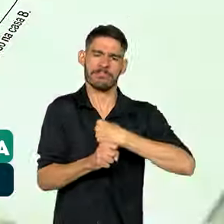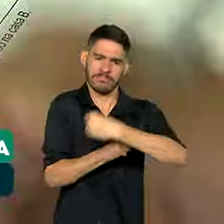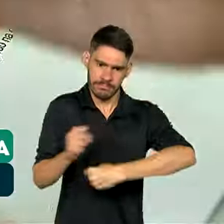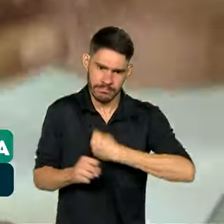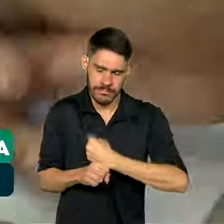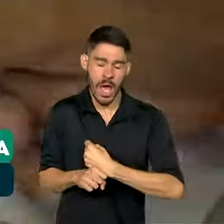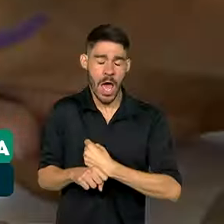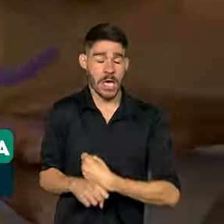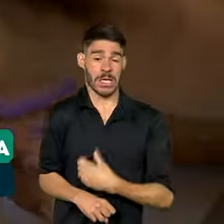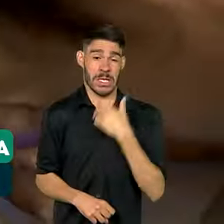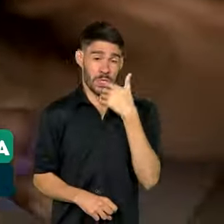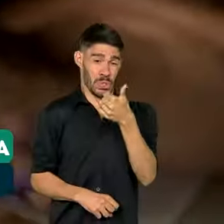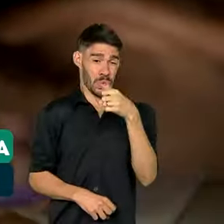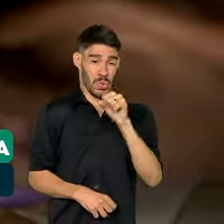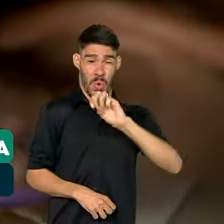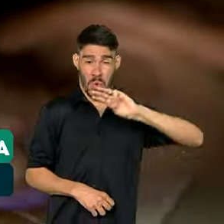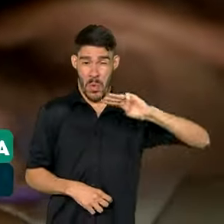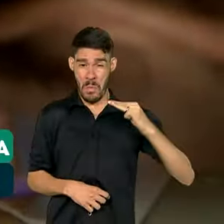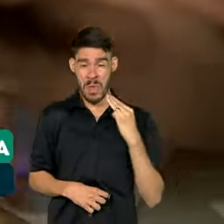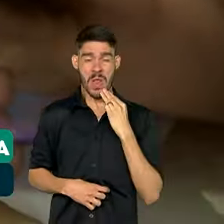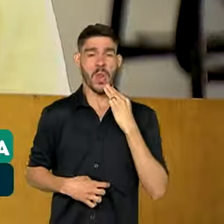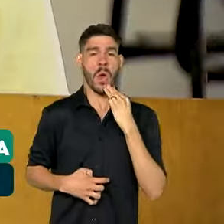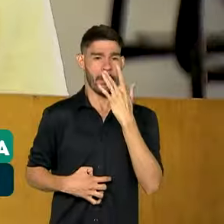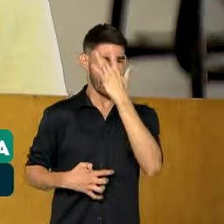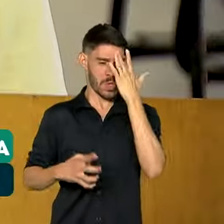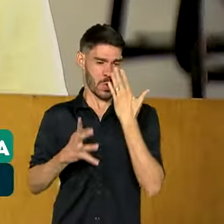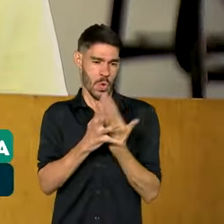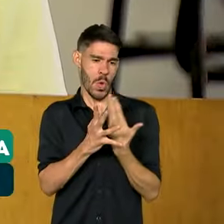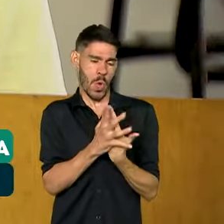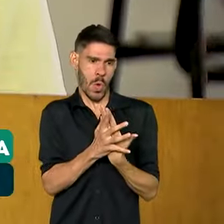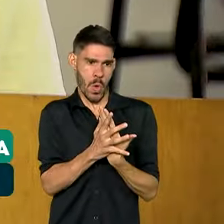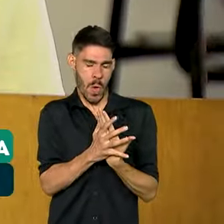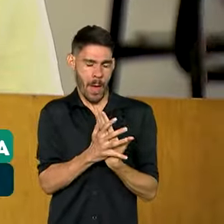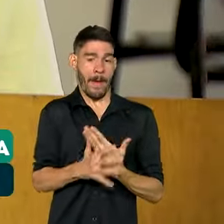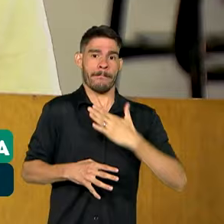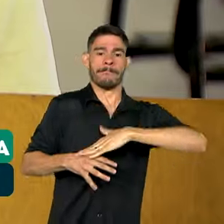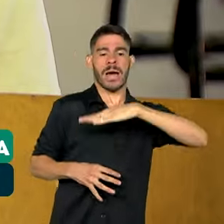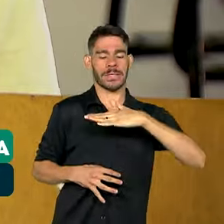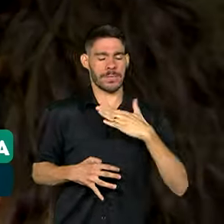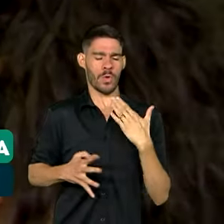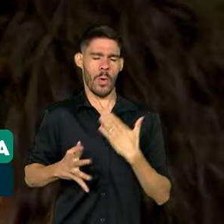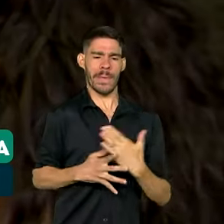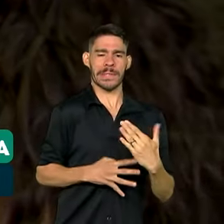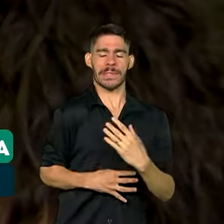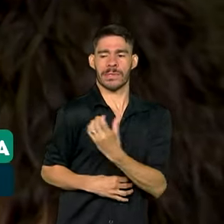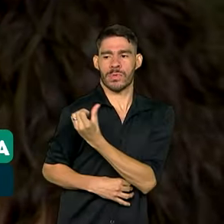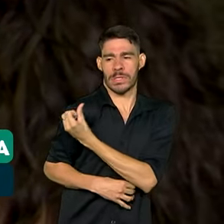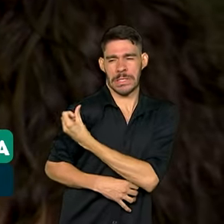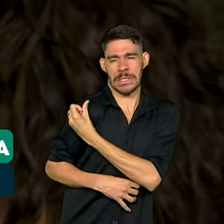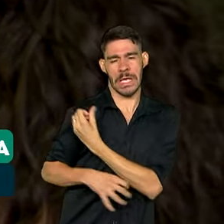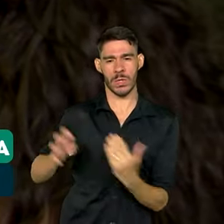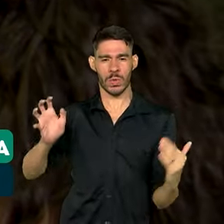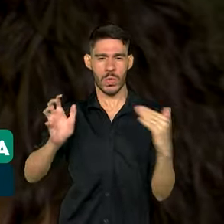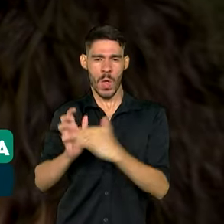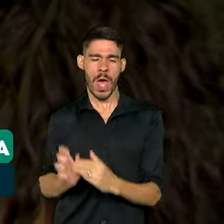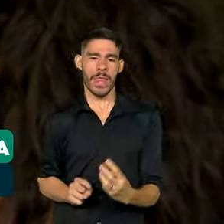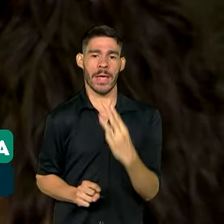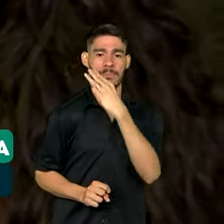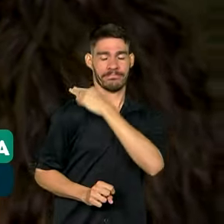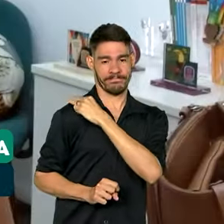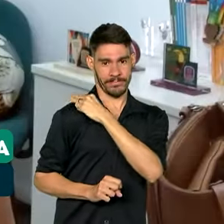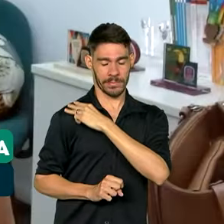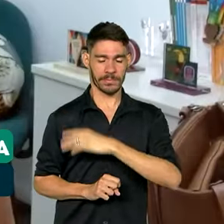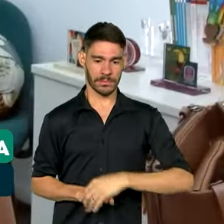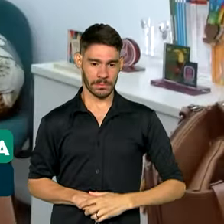mais de 18 milhões de estudantes, do sexto ano do ensino fundamental ao terceiro ano do ensino